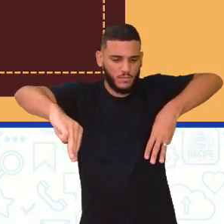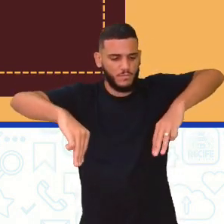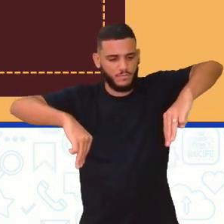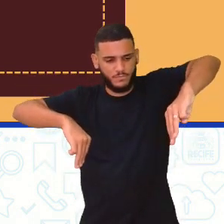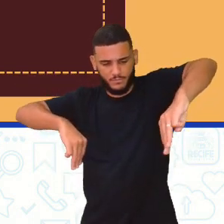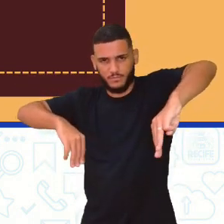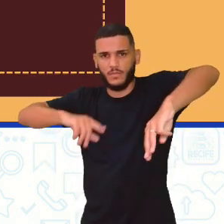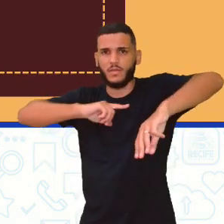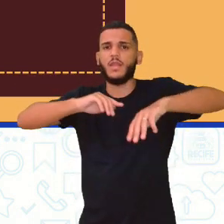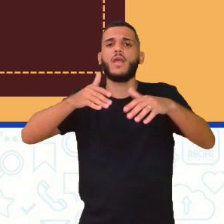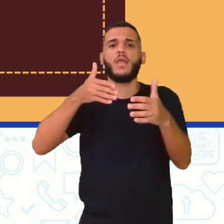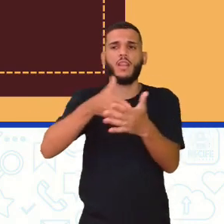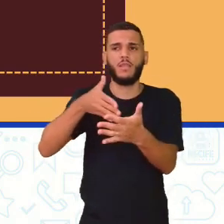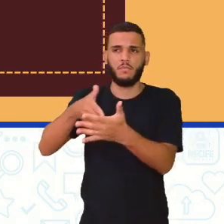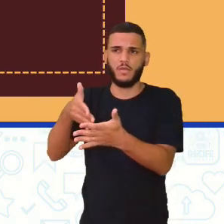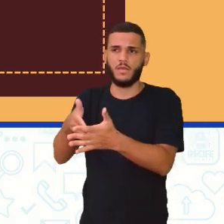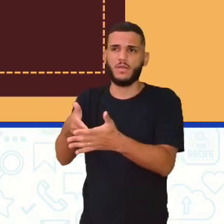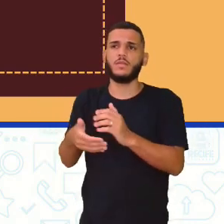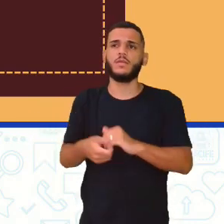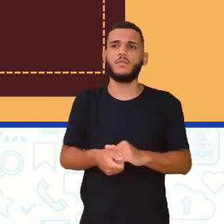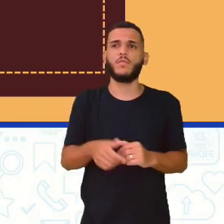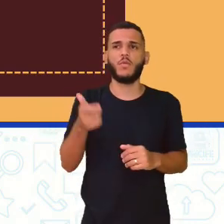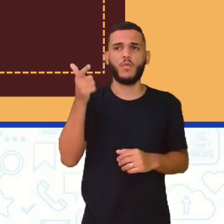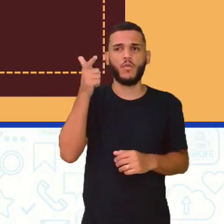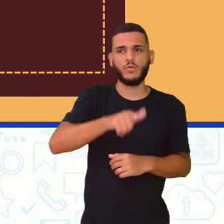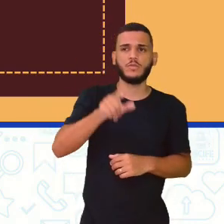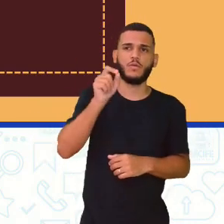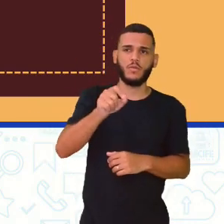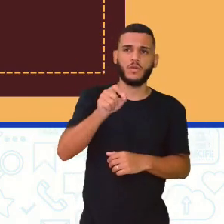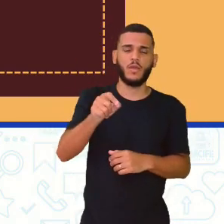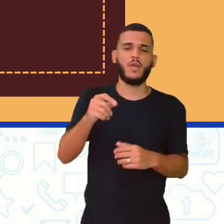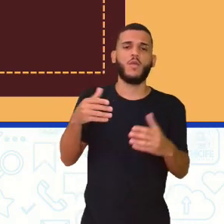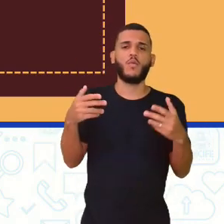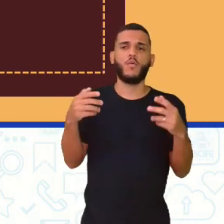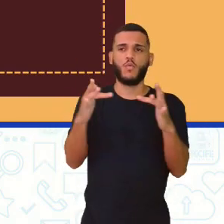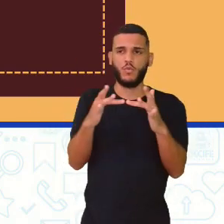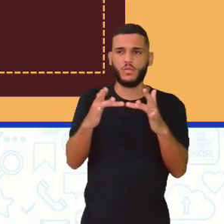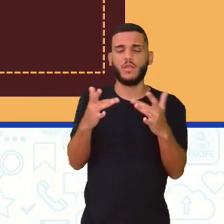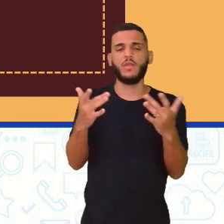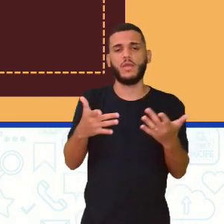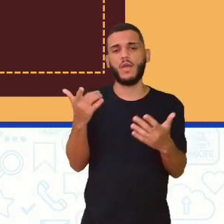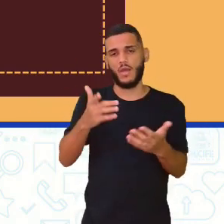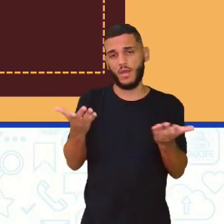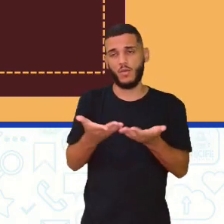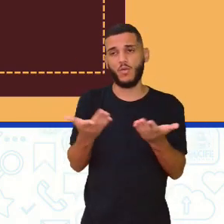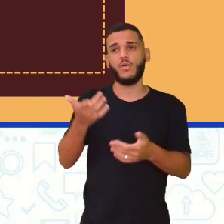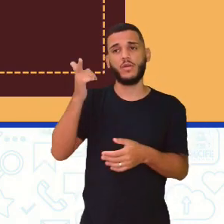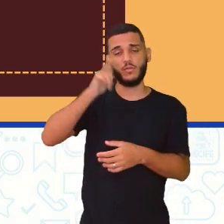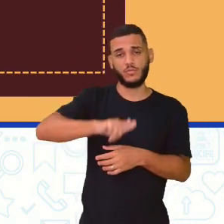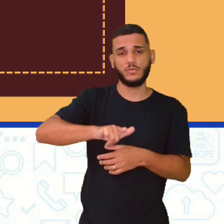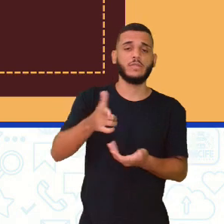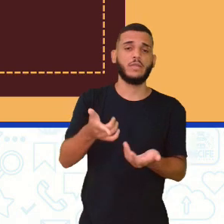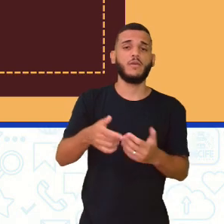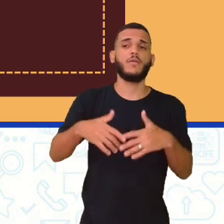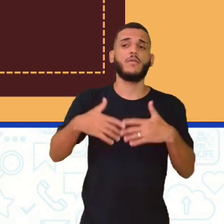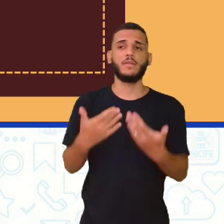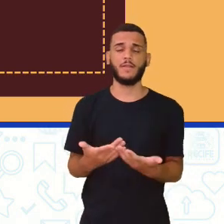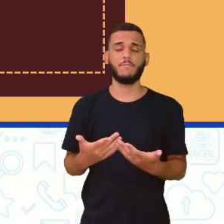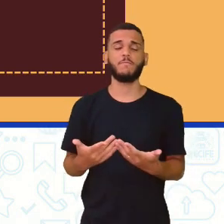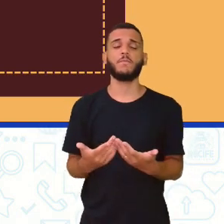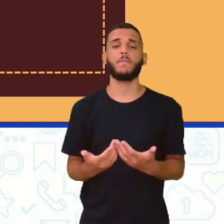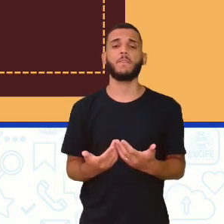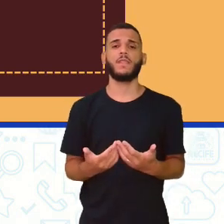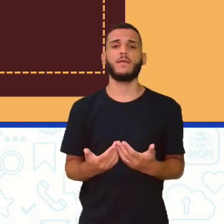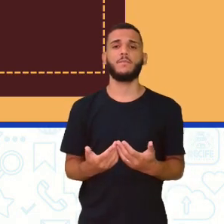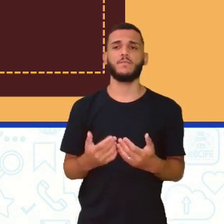lado para o outro, ó. Ele conseguiu acertar agora e aí, ó, eles trocando de lado para poder marcar.